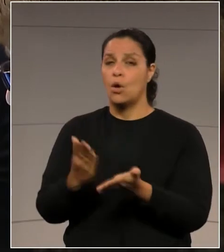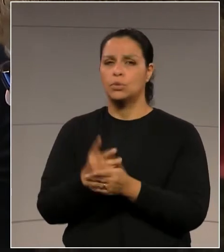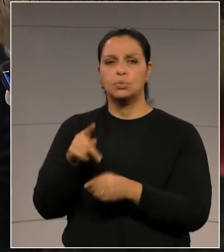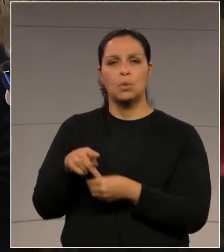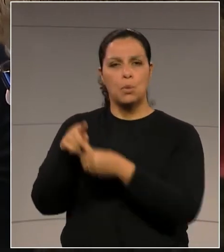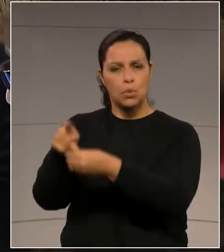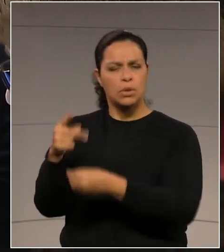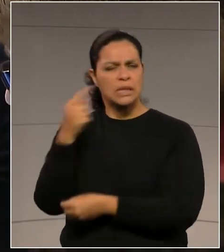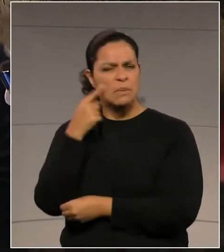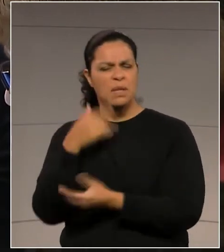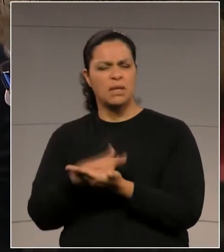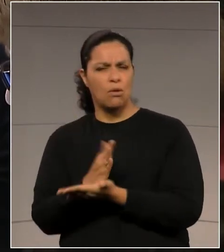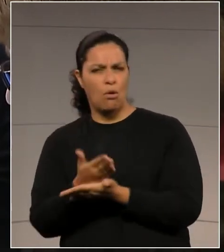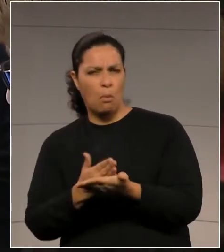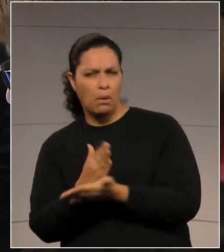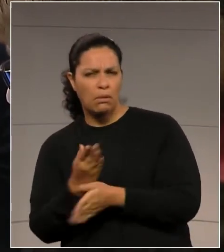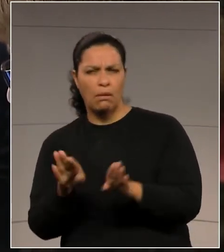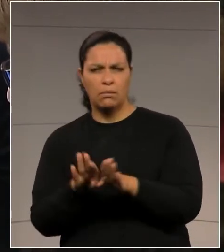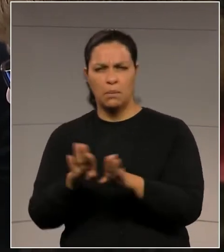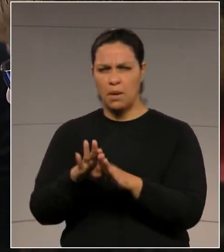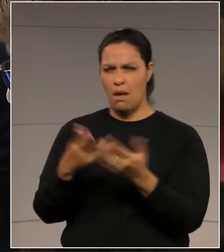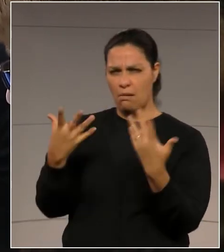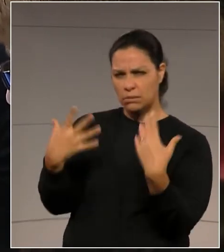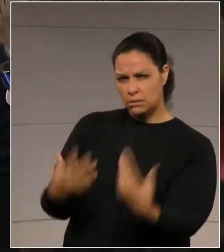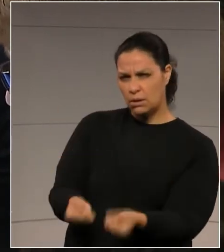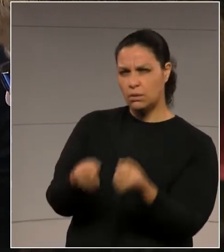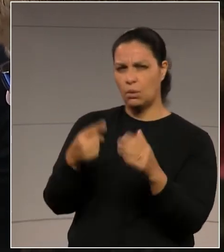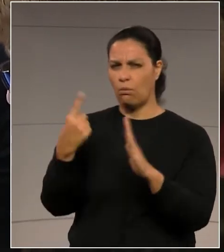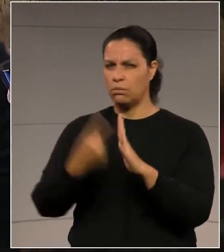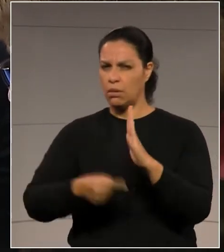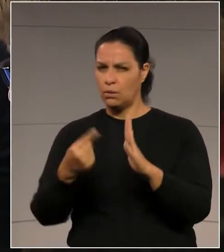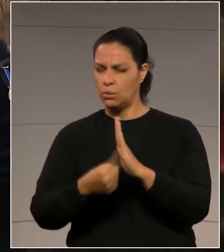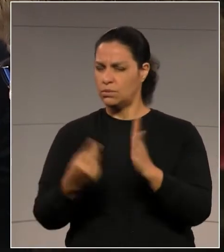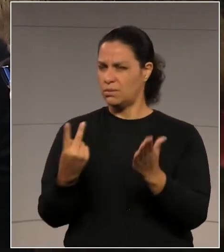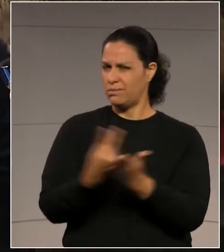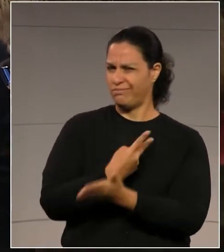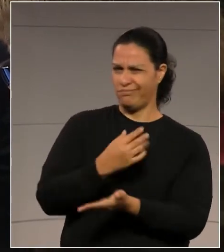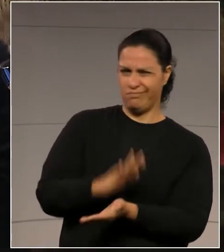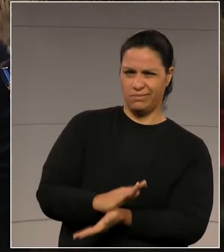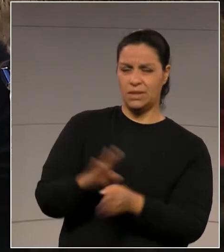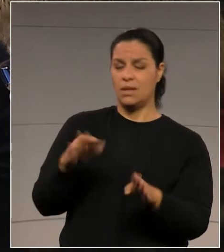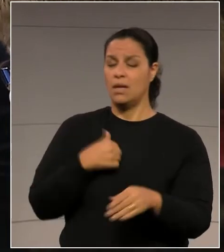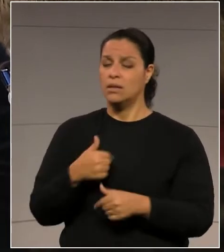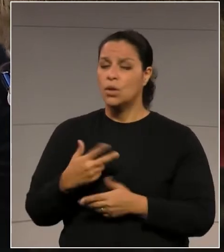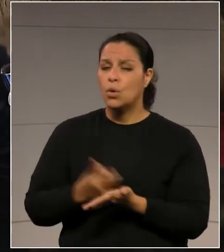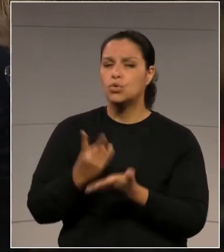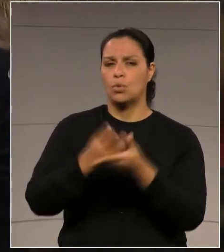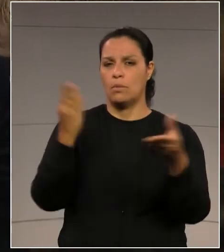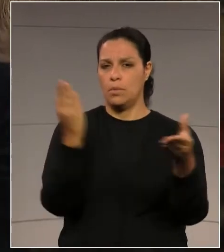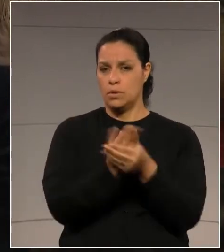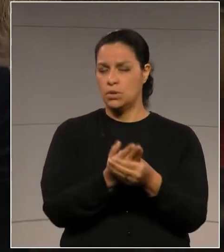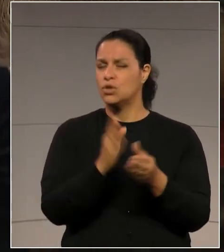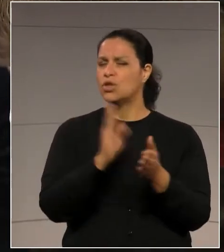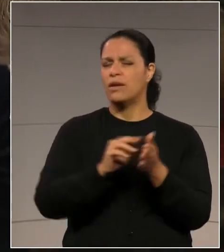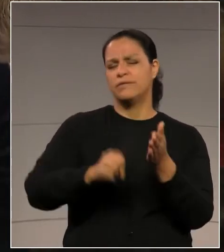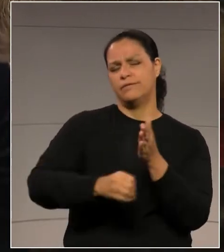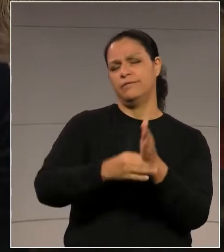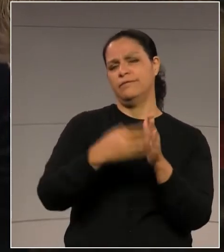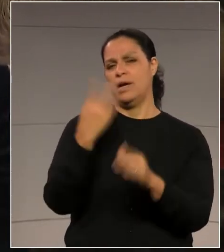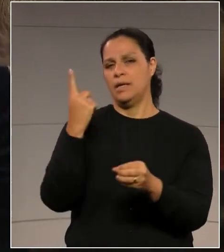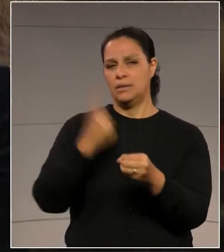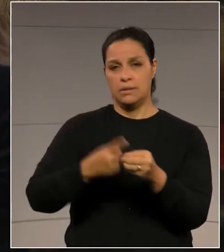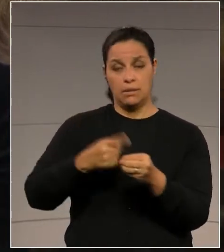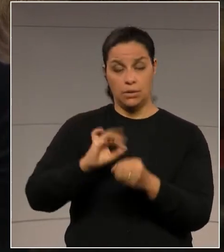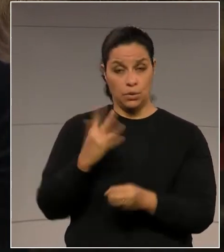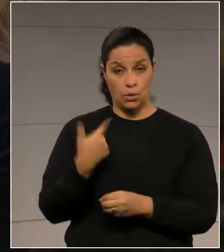sentem incomodados e que acatam denúncias que são feitas e que vão à frente. Aconteceu isso já em várias cidades, nós já vimos.